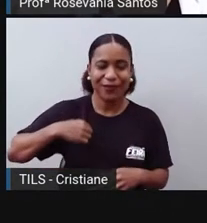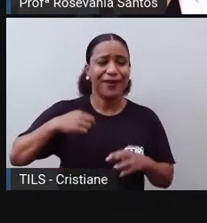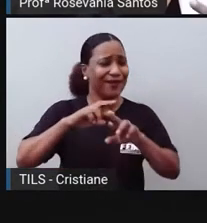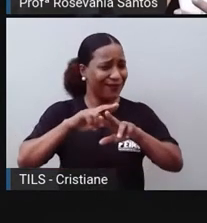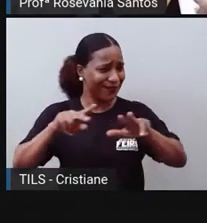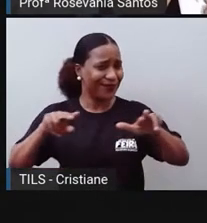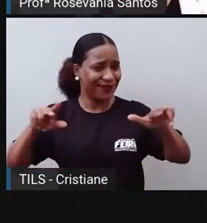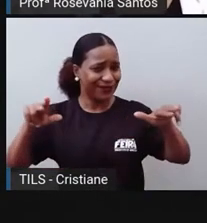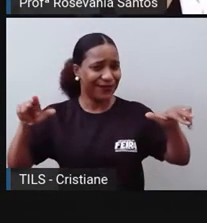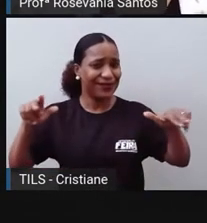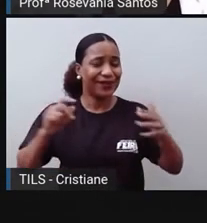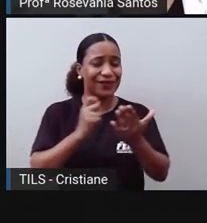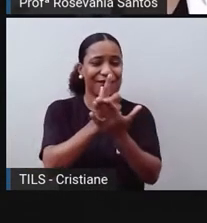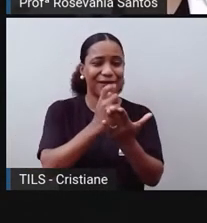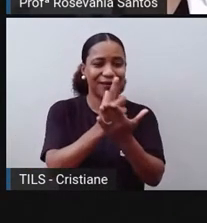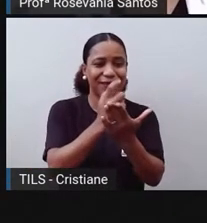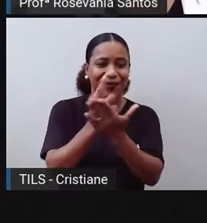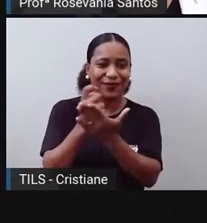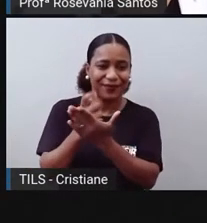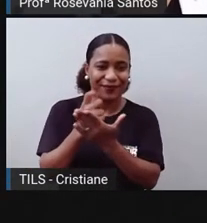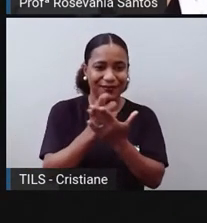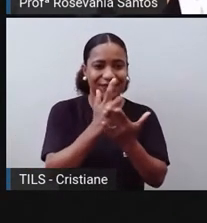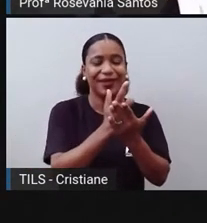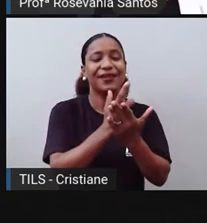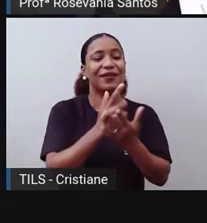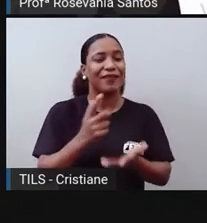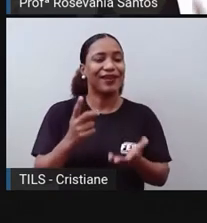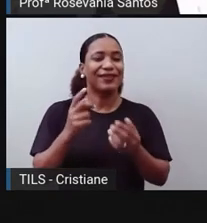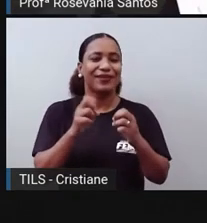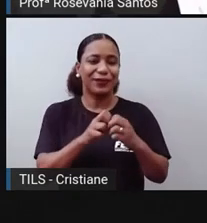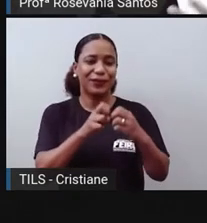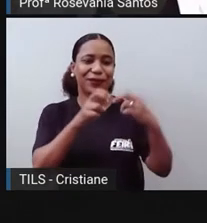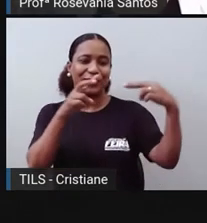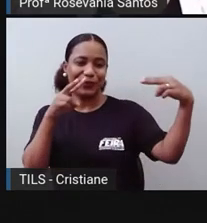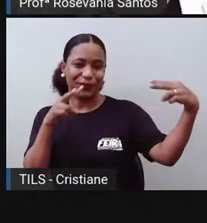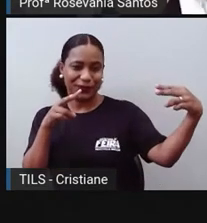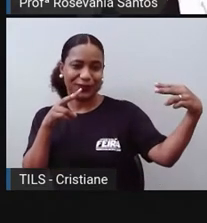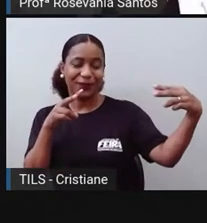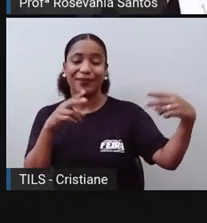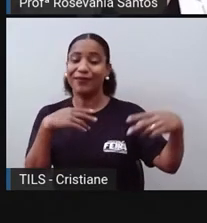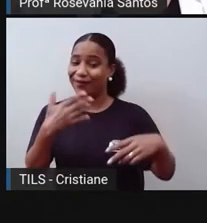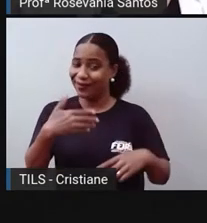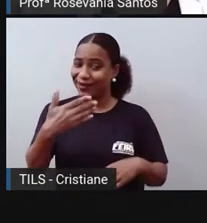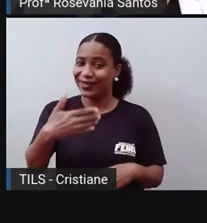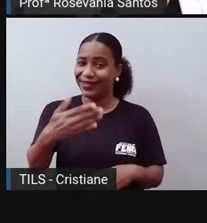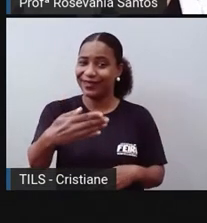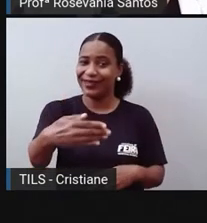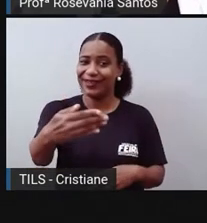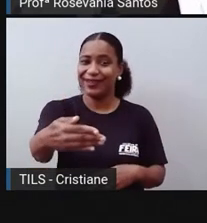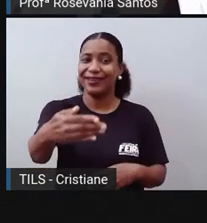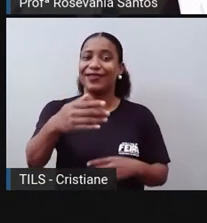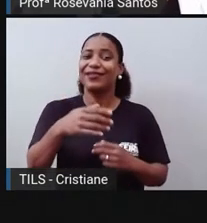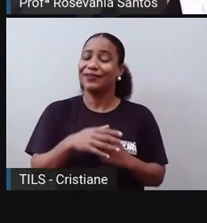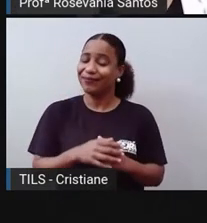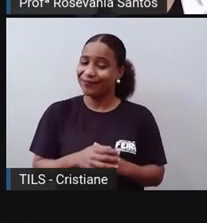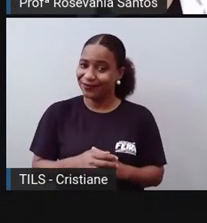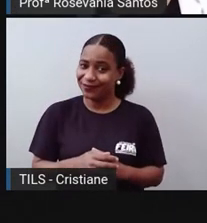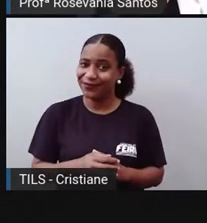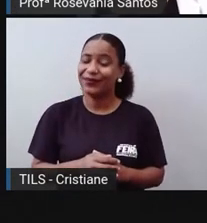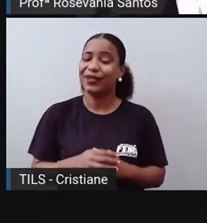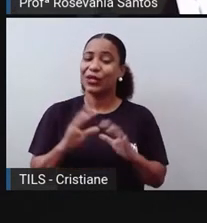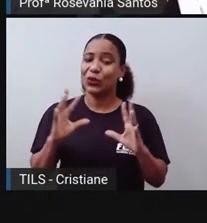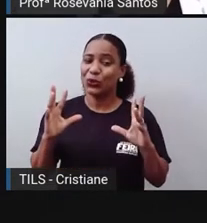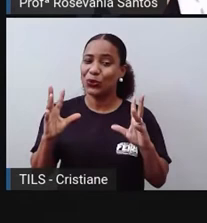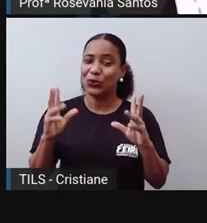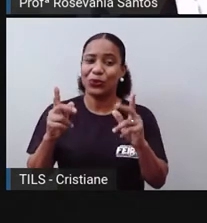coisas lá, né, transportes para os avatares de vocês. Mas isso está andando aí, né, para que a gente faça isso em tudo,